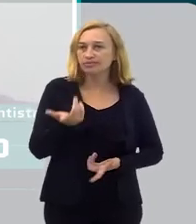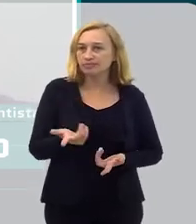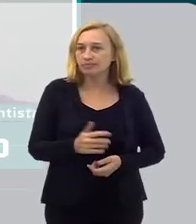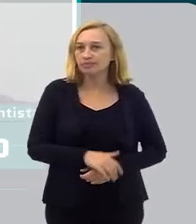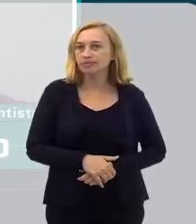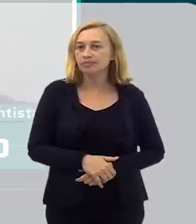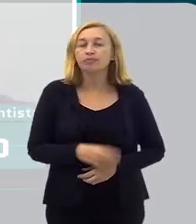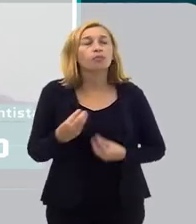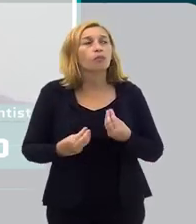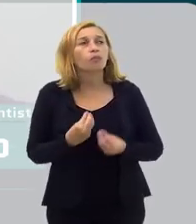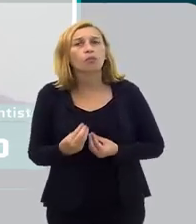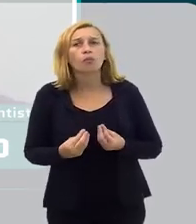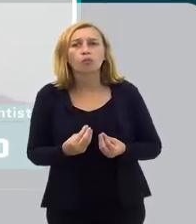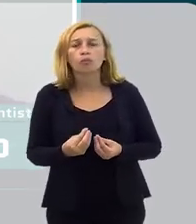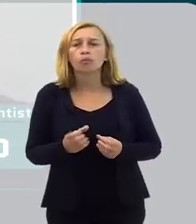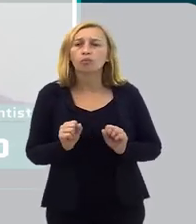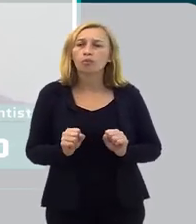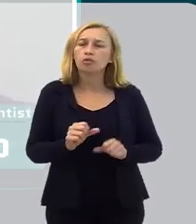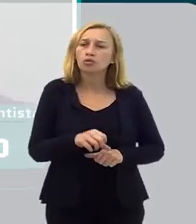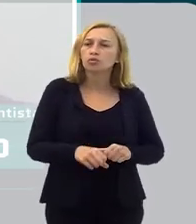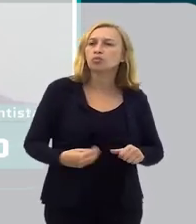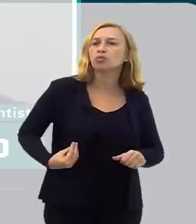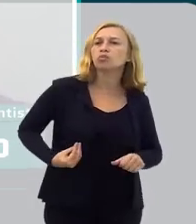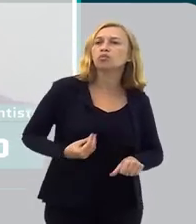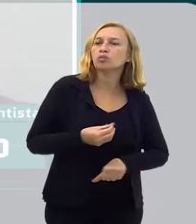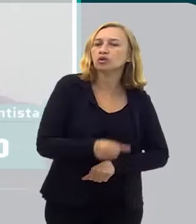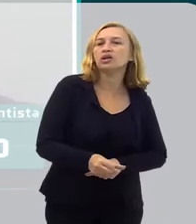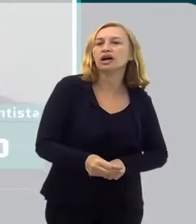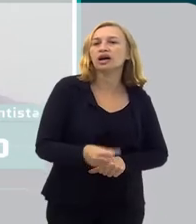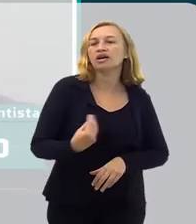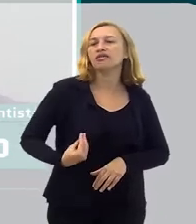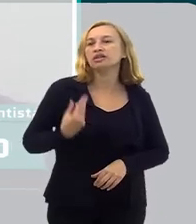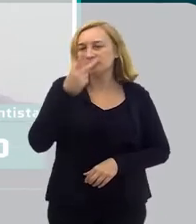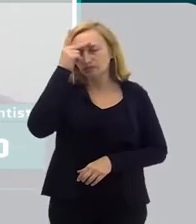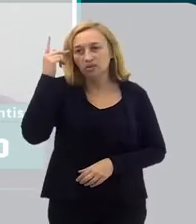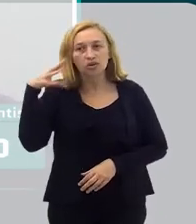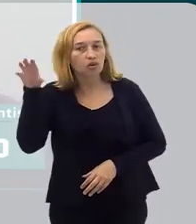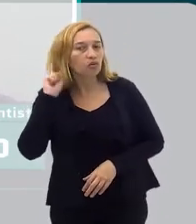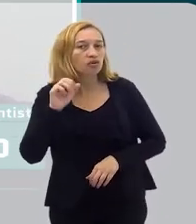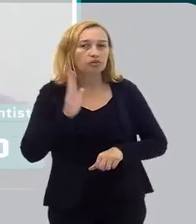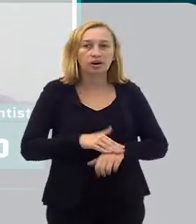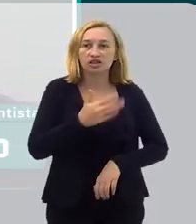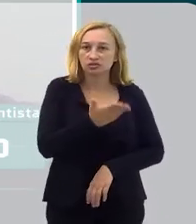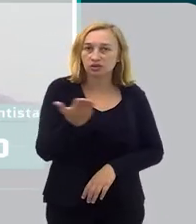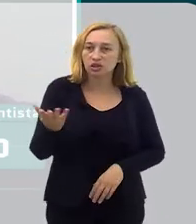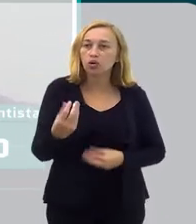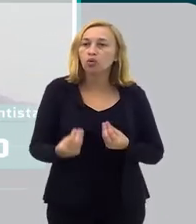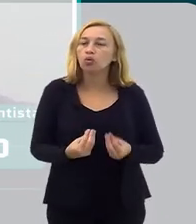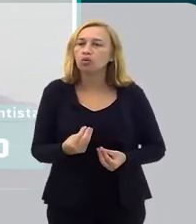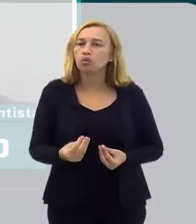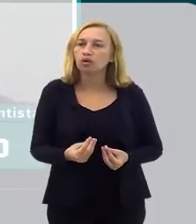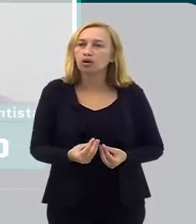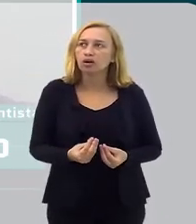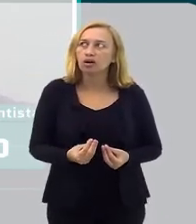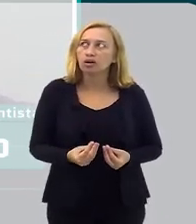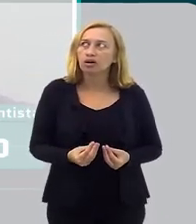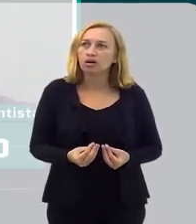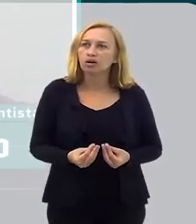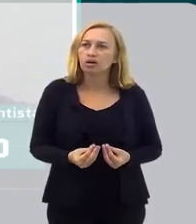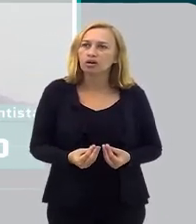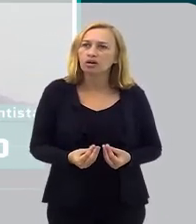como que isso pode mudar a vida da pessoa? Então, eu queria ouvir mais isso aí de vocês, de forma que